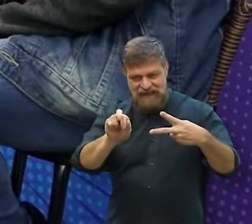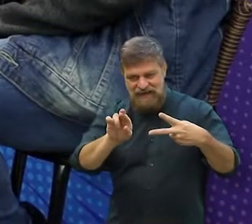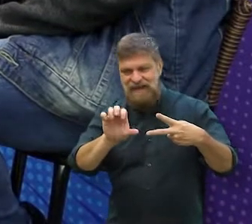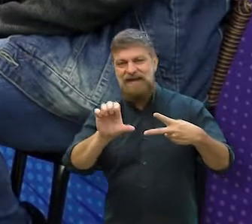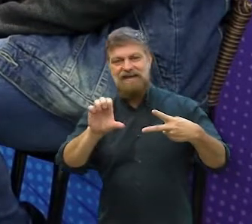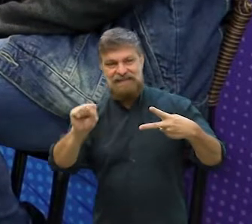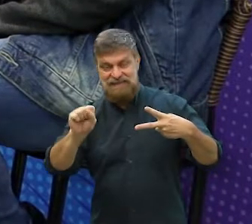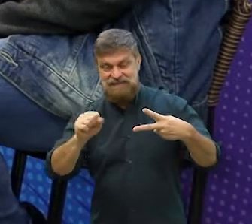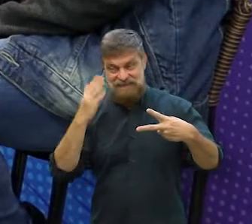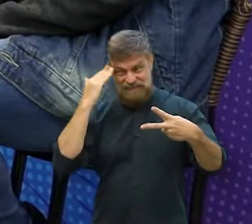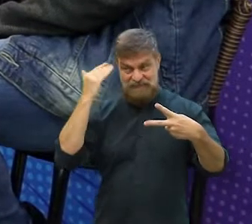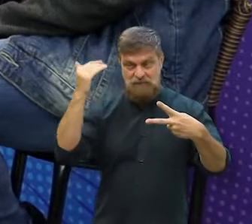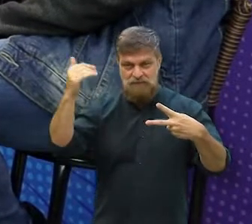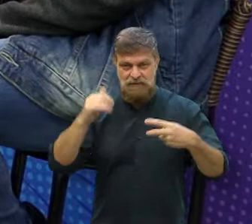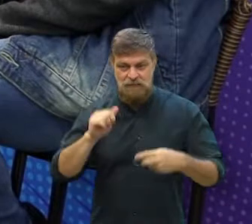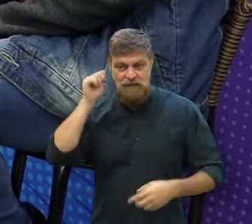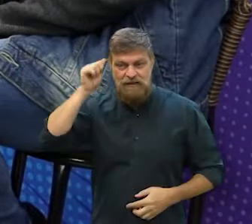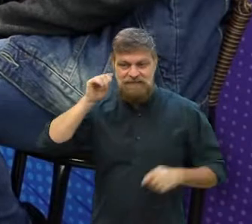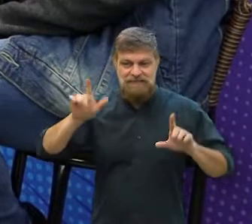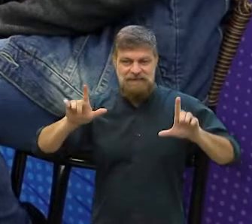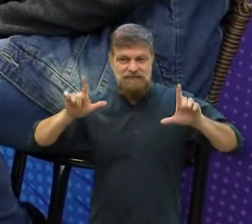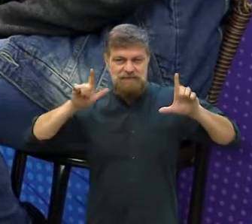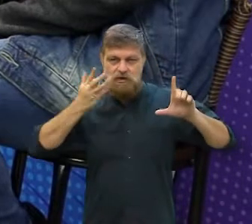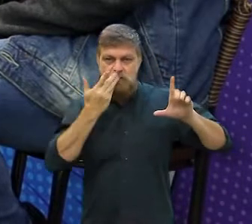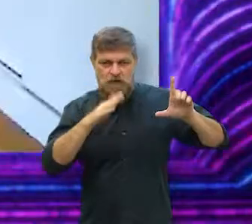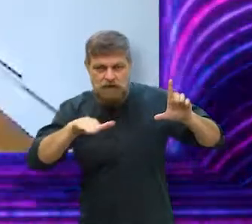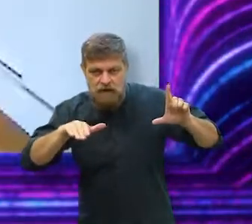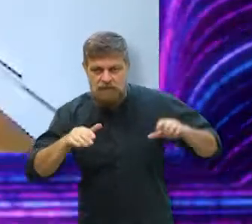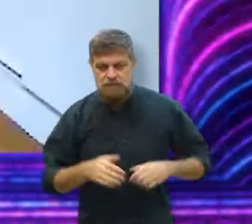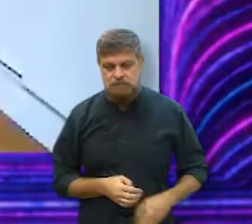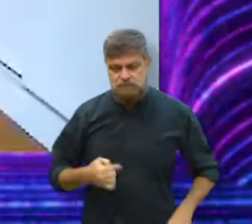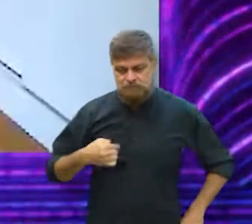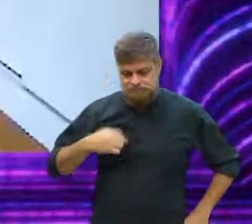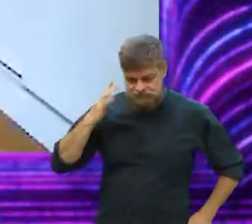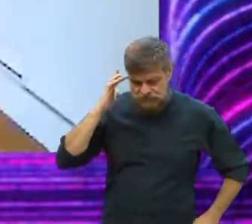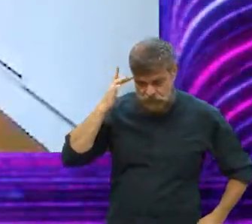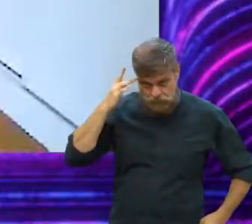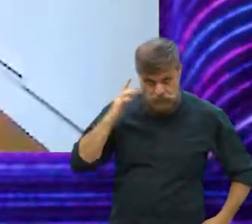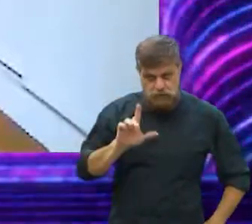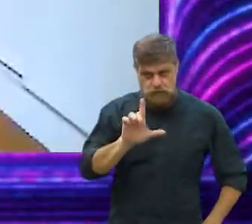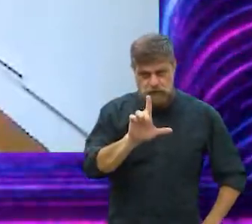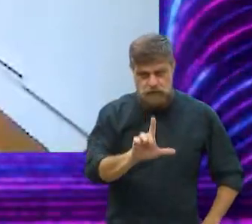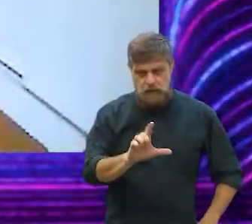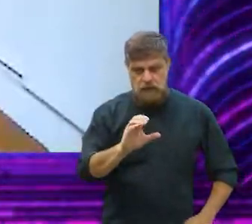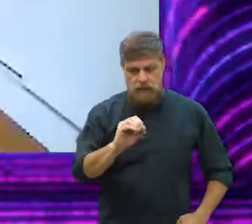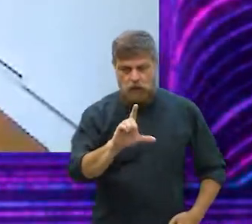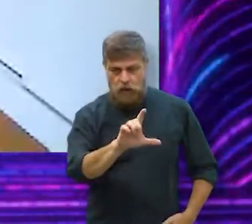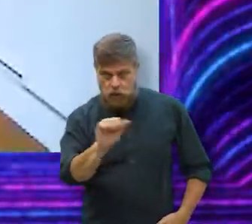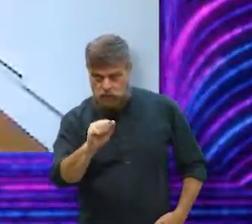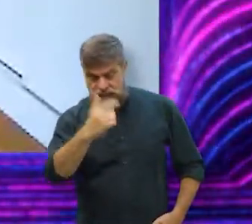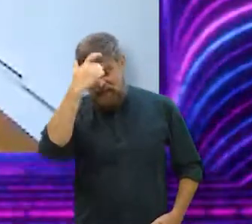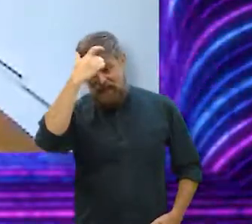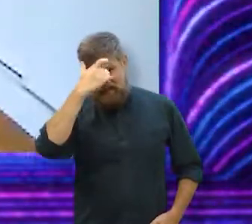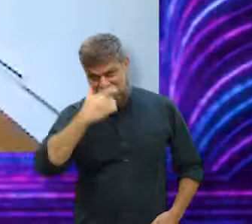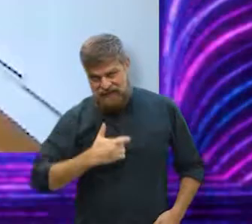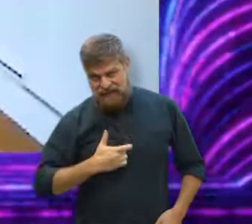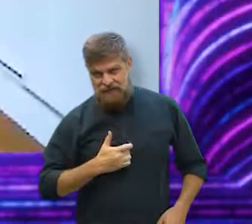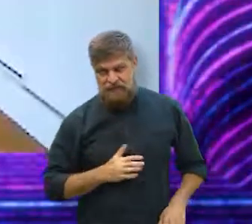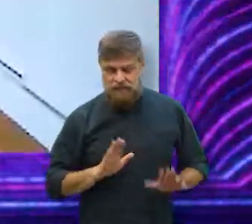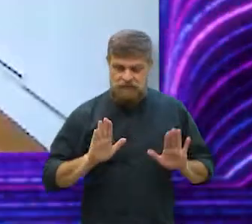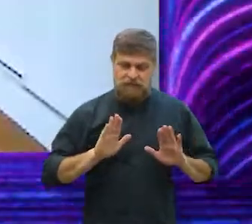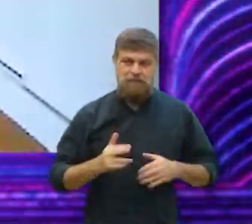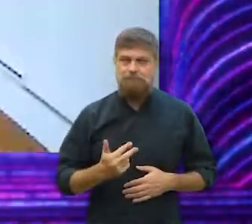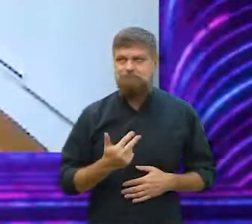aí, acho, mas se bem que eu preciso, eu acho que a Lola, talvez eu acho que, isso eu, né, porque a